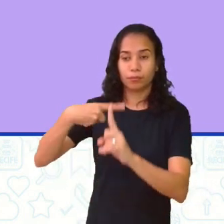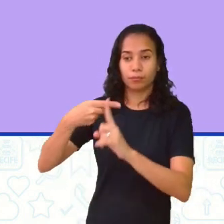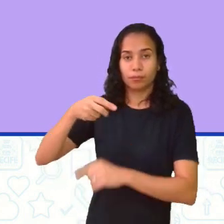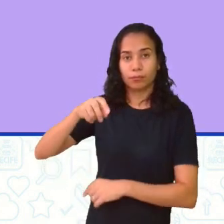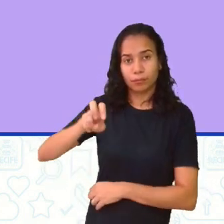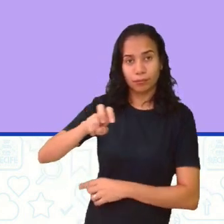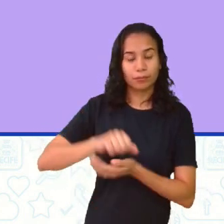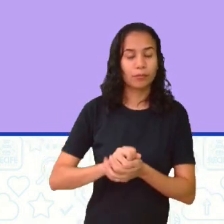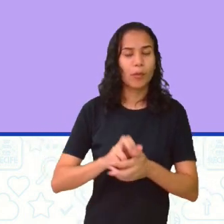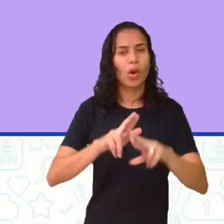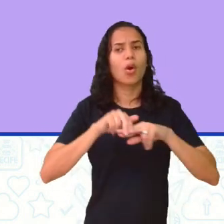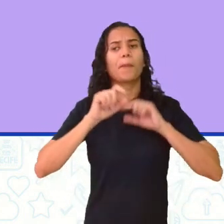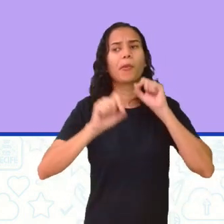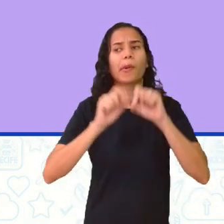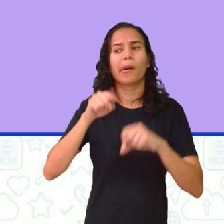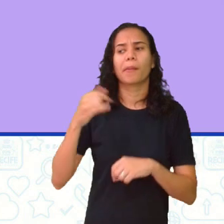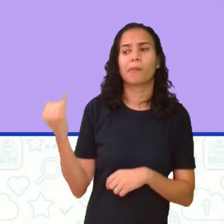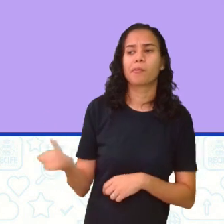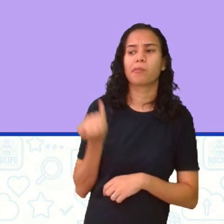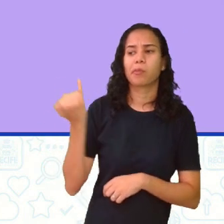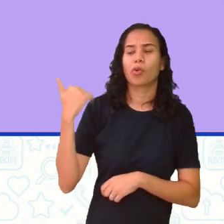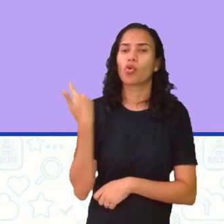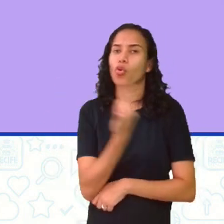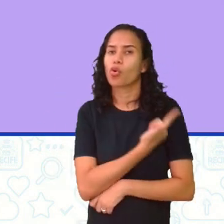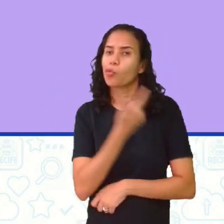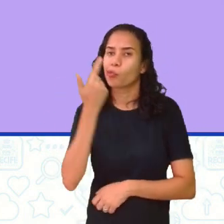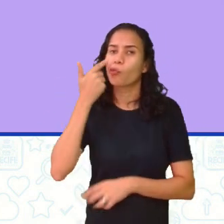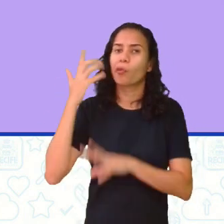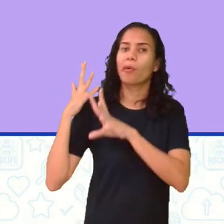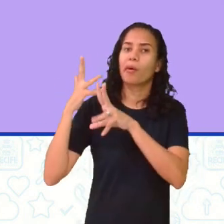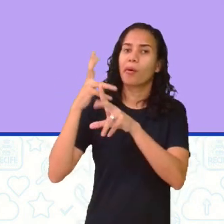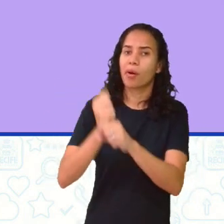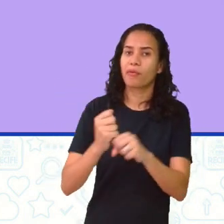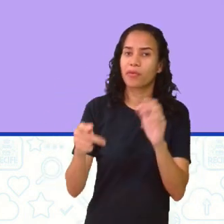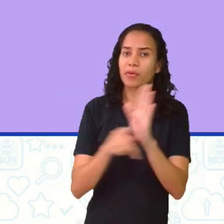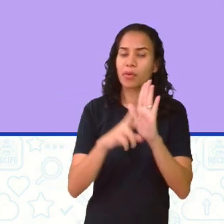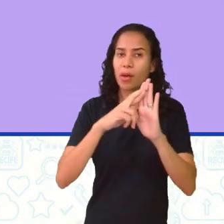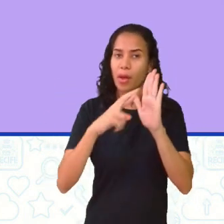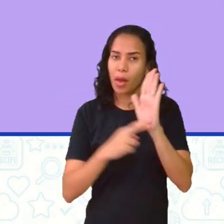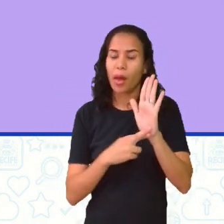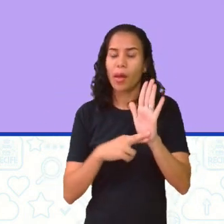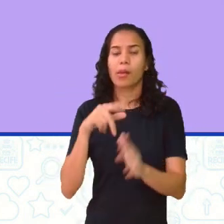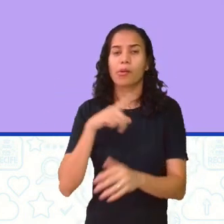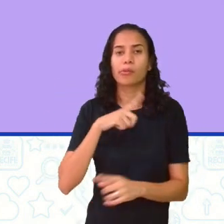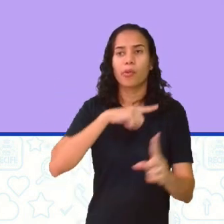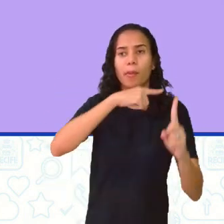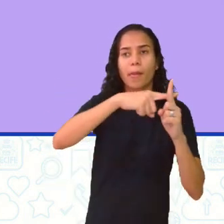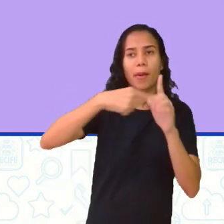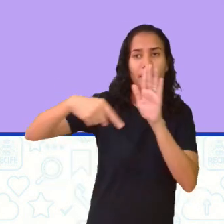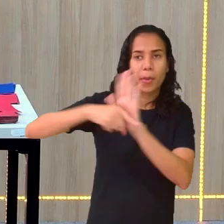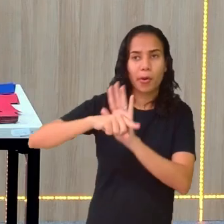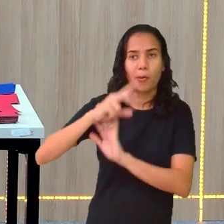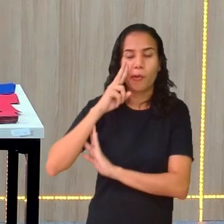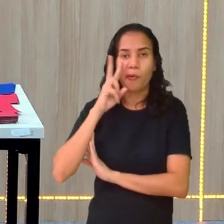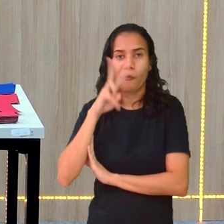5. Por que é importante a gente vai revisar a regra dos sinais? Traz para mim, por favor.